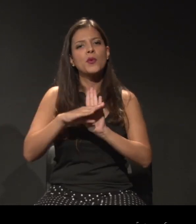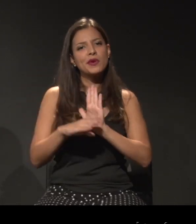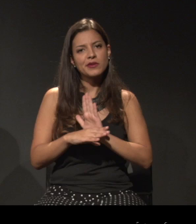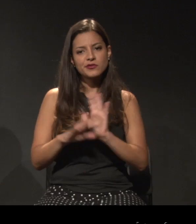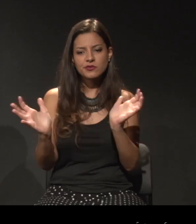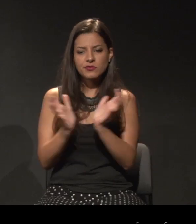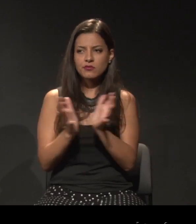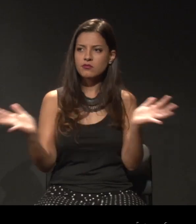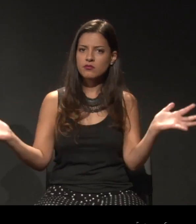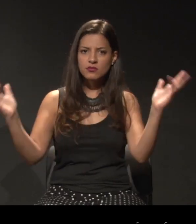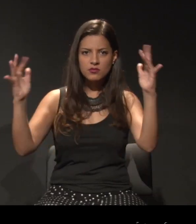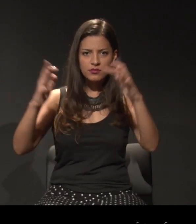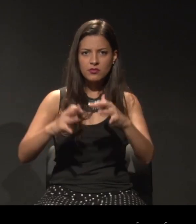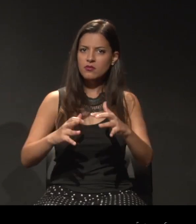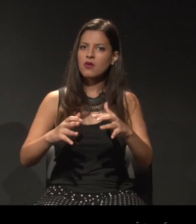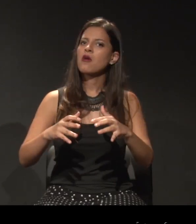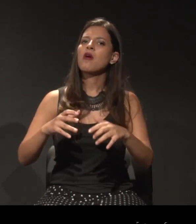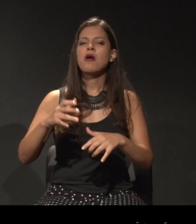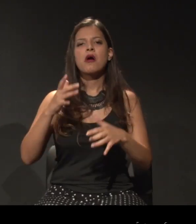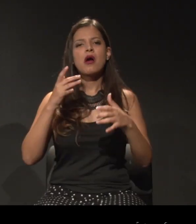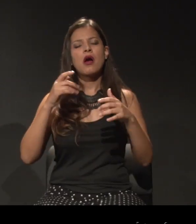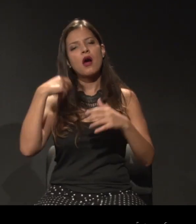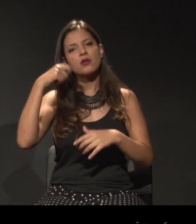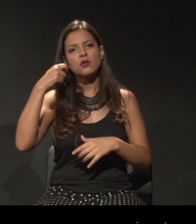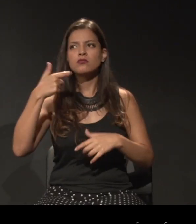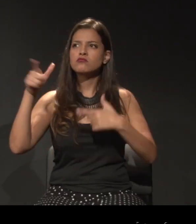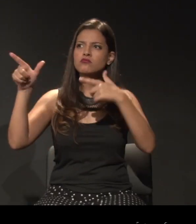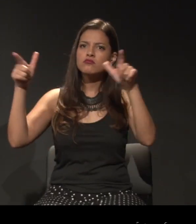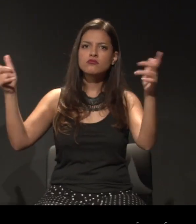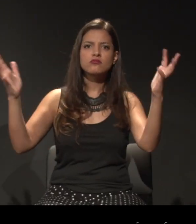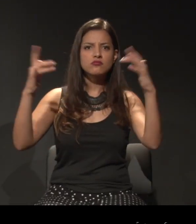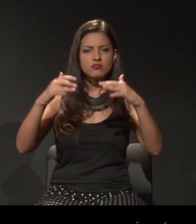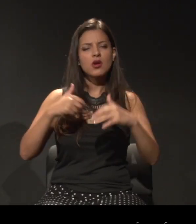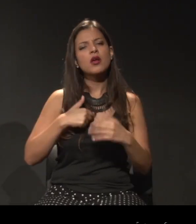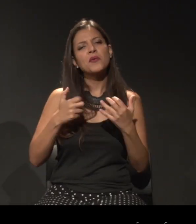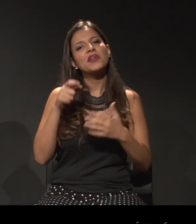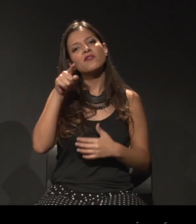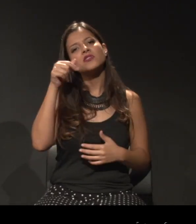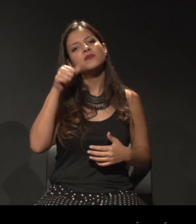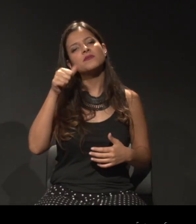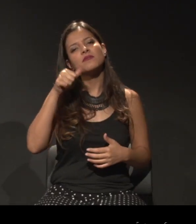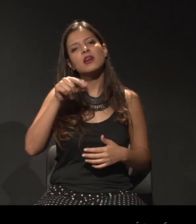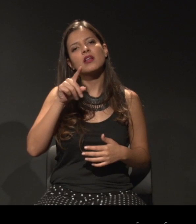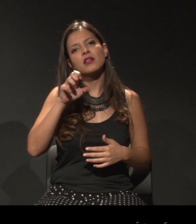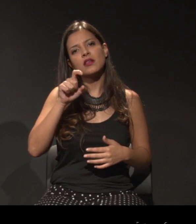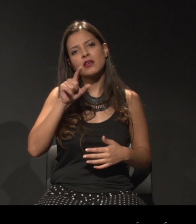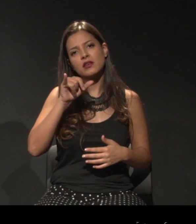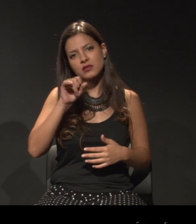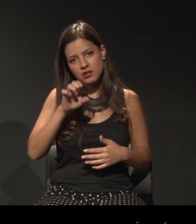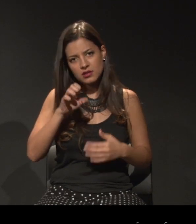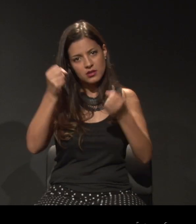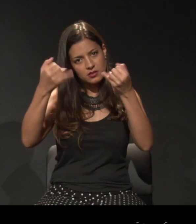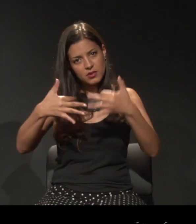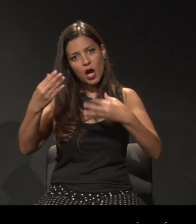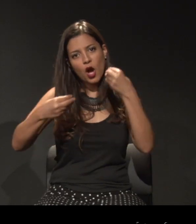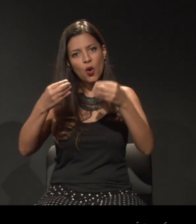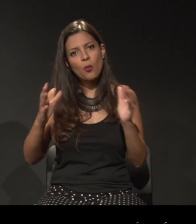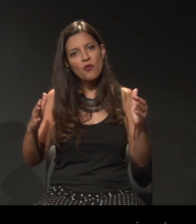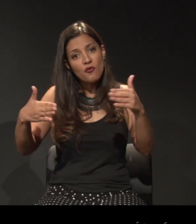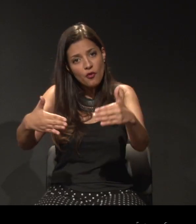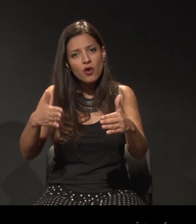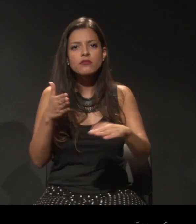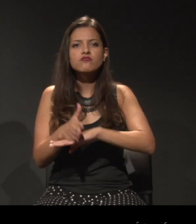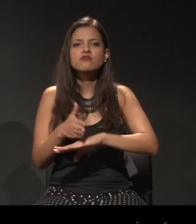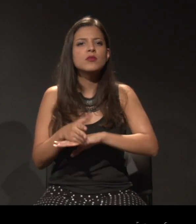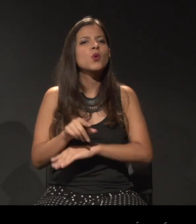de forma a agregar outros atores e outras atoras. Então, eu queria que você falasse um pouco para a gente como foi a sua experiência de fazer parte do fórum. O que é o